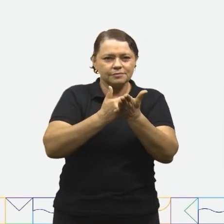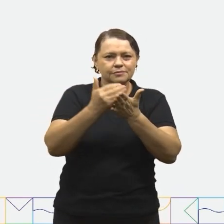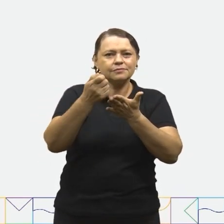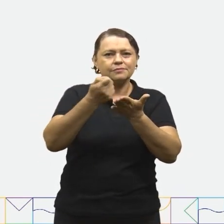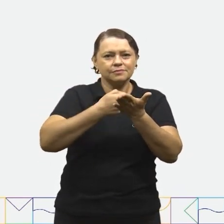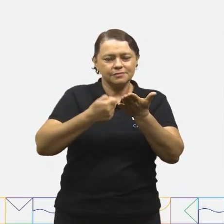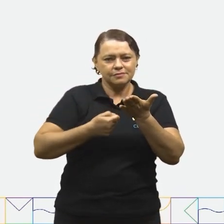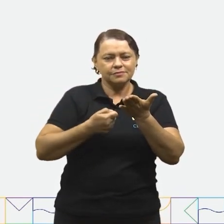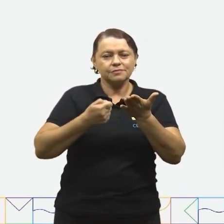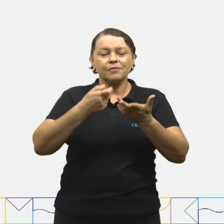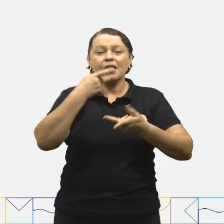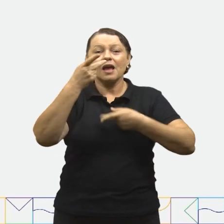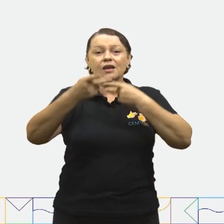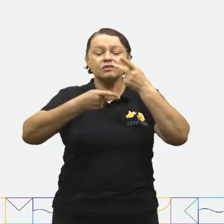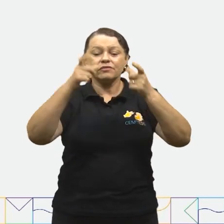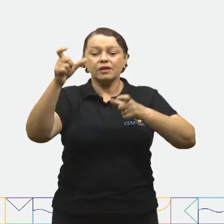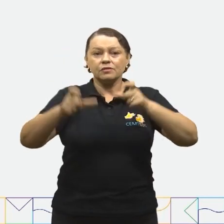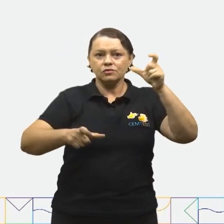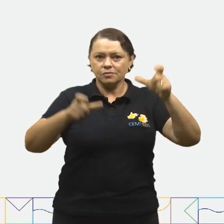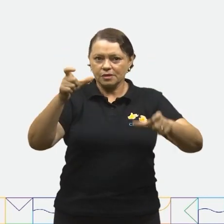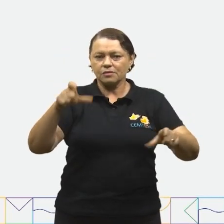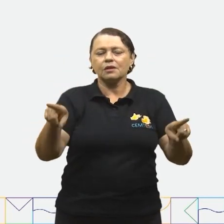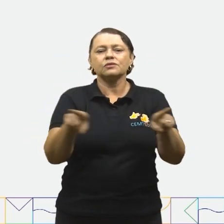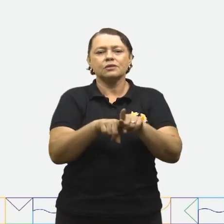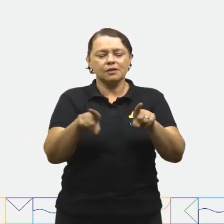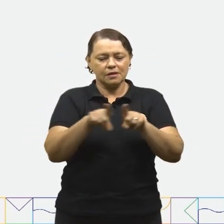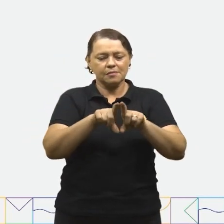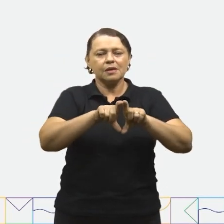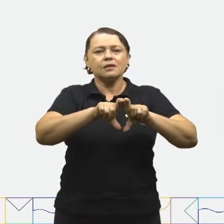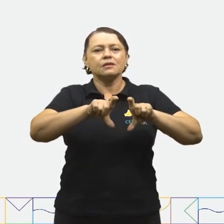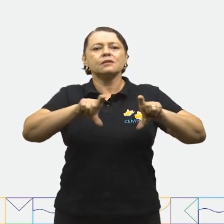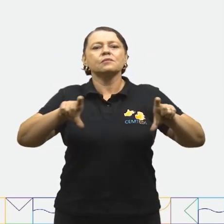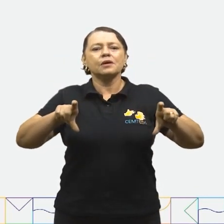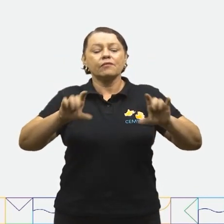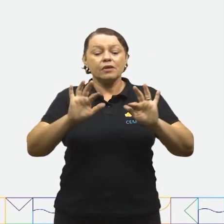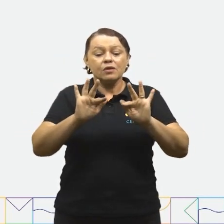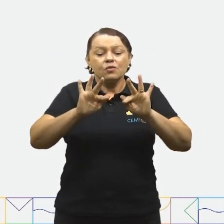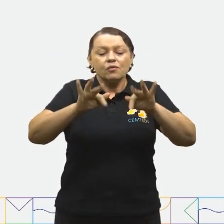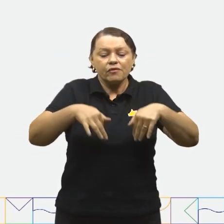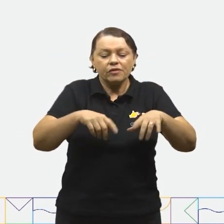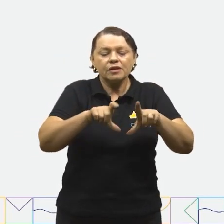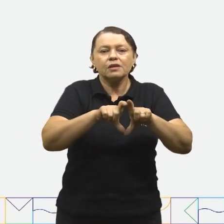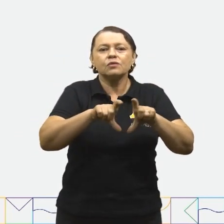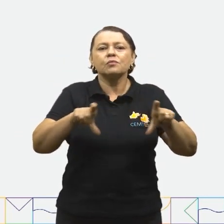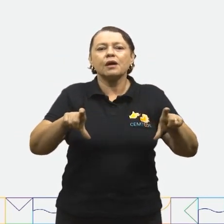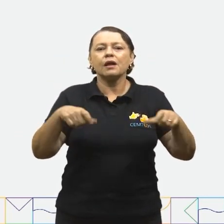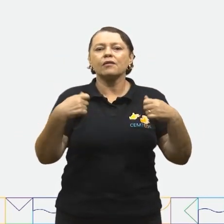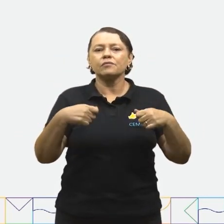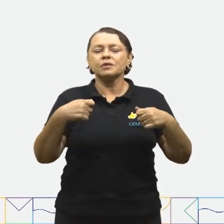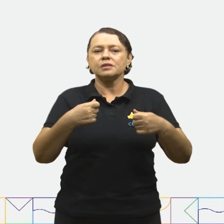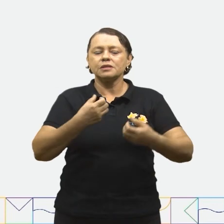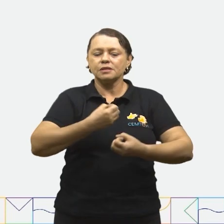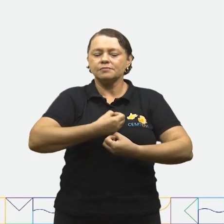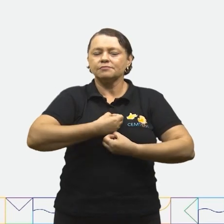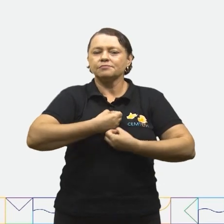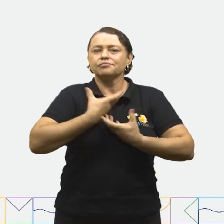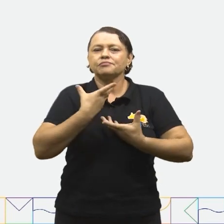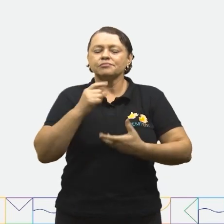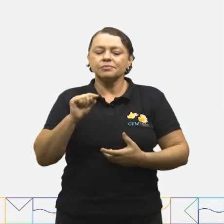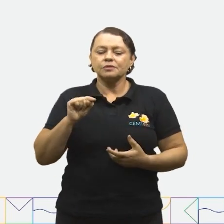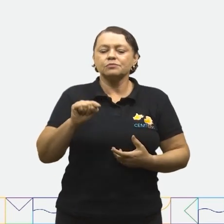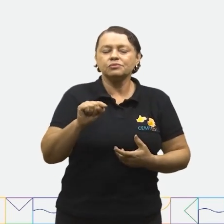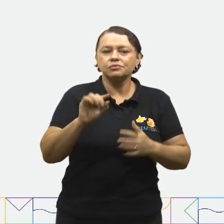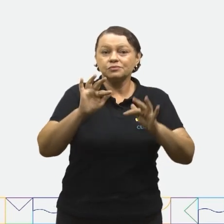As falas das personagens também são parágrafos. E o encerramento do parágrafo é transmitido pela